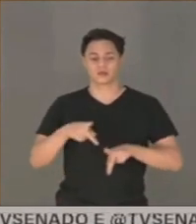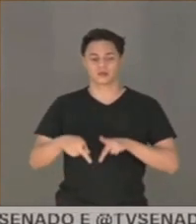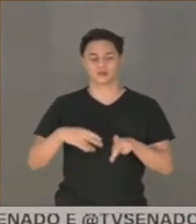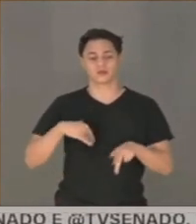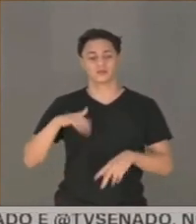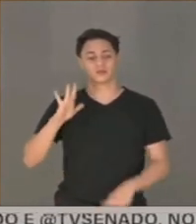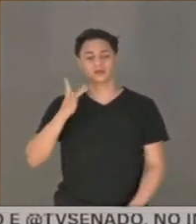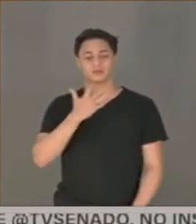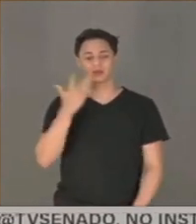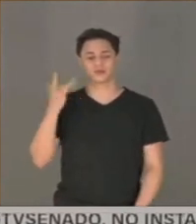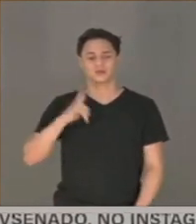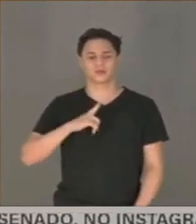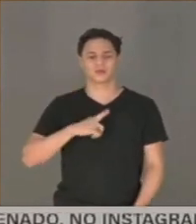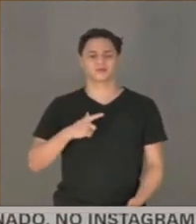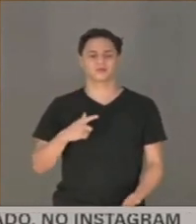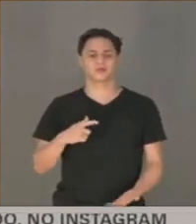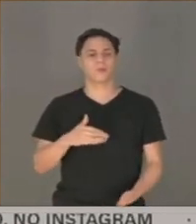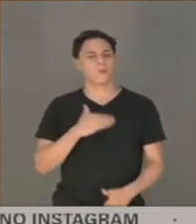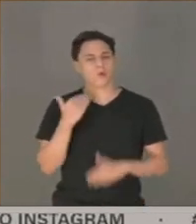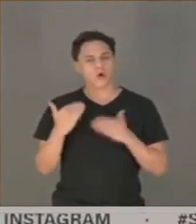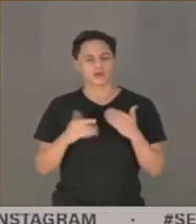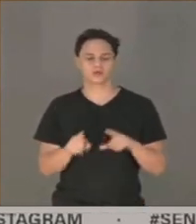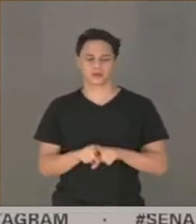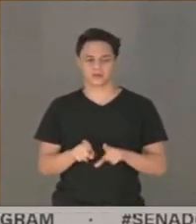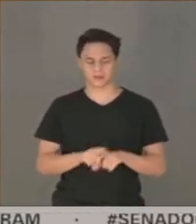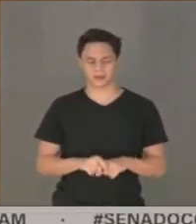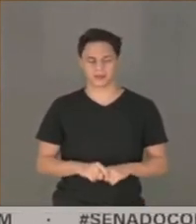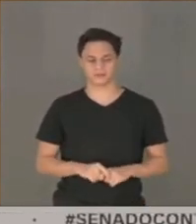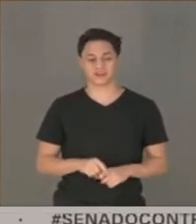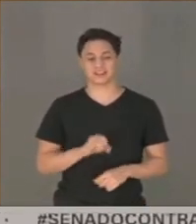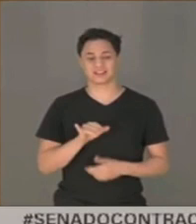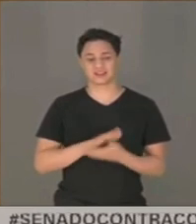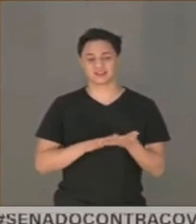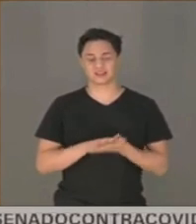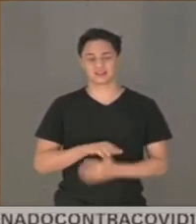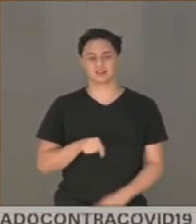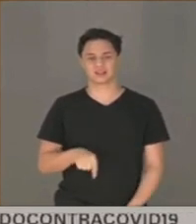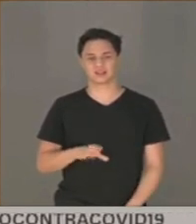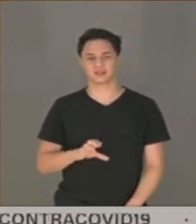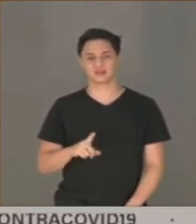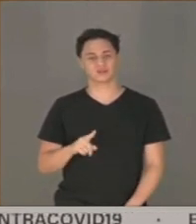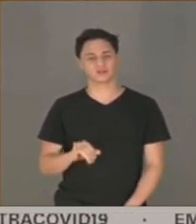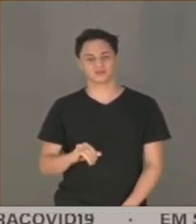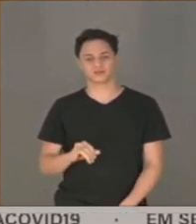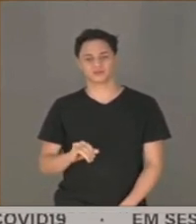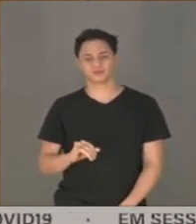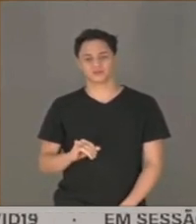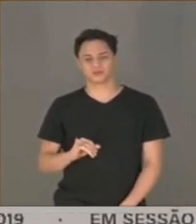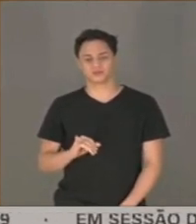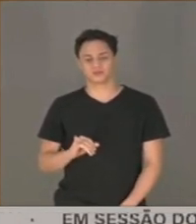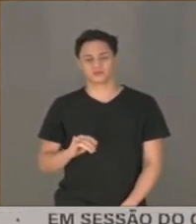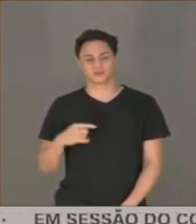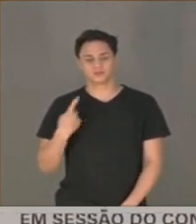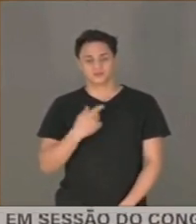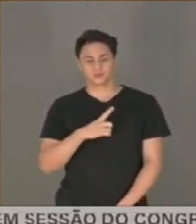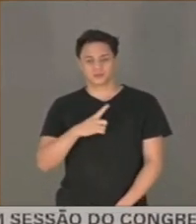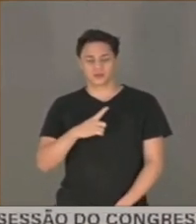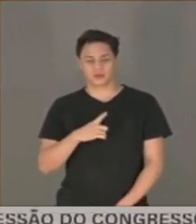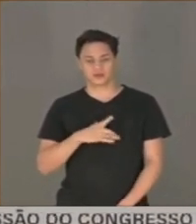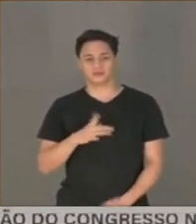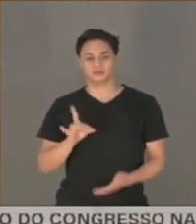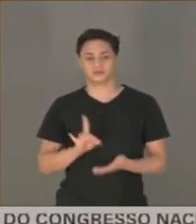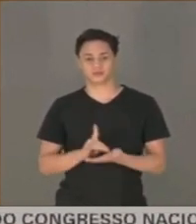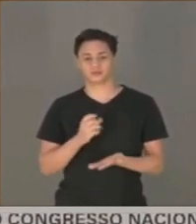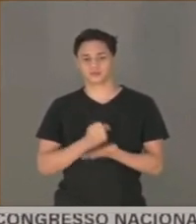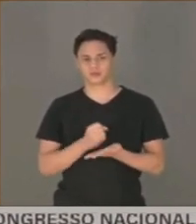pessoas teriam pagos com a própria vida. Se não fosse a Comissão Parlamentar de Inquérito, nós teríamos a efetivação de